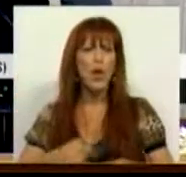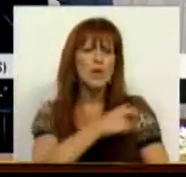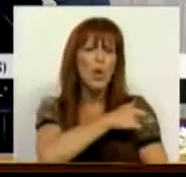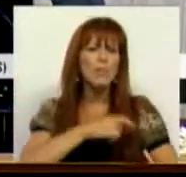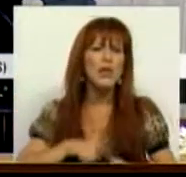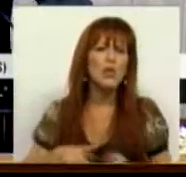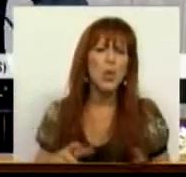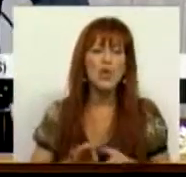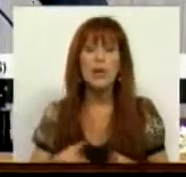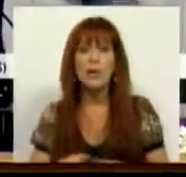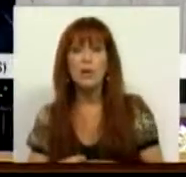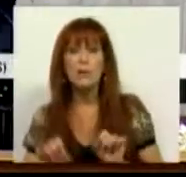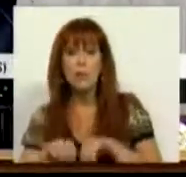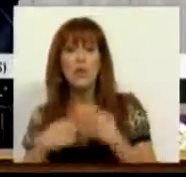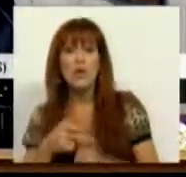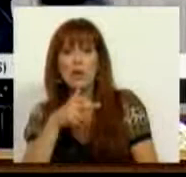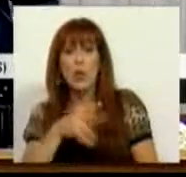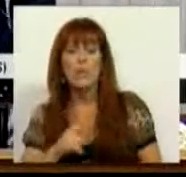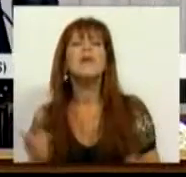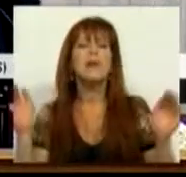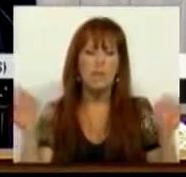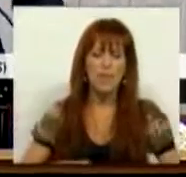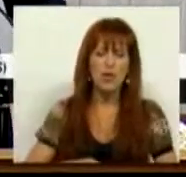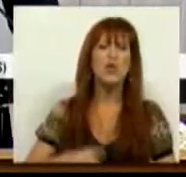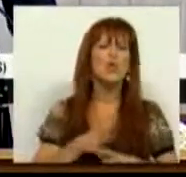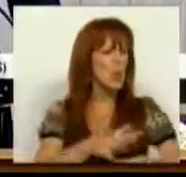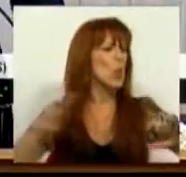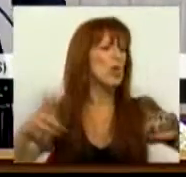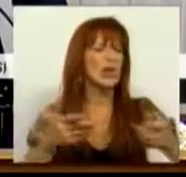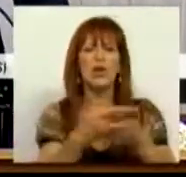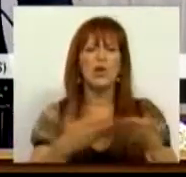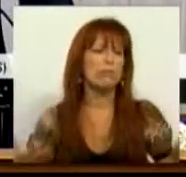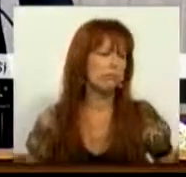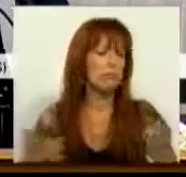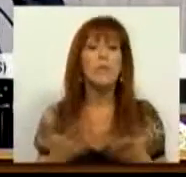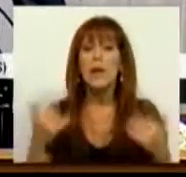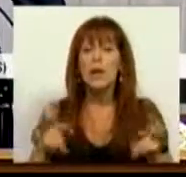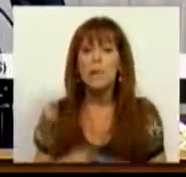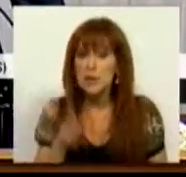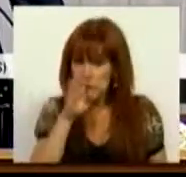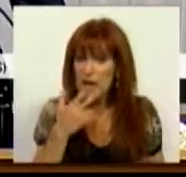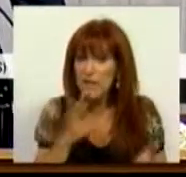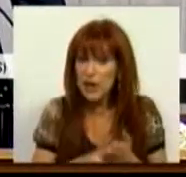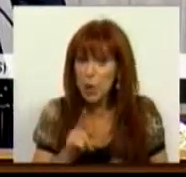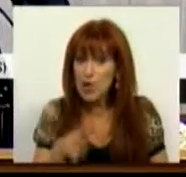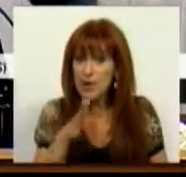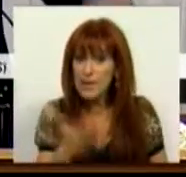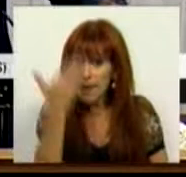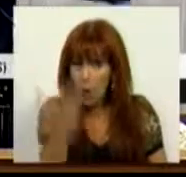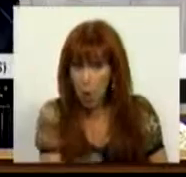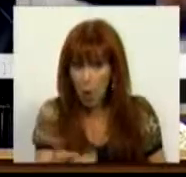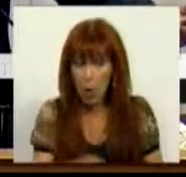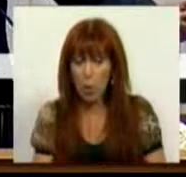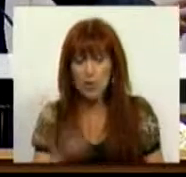representa de flagelo social e muito menos ser deputado com o crescimento económico. Mas se é verdade aquilo que aqui disseram,